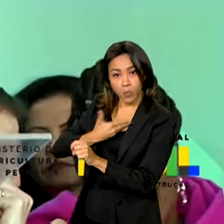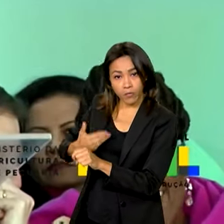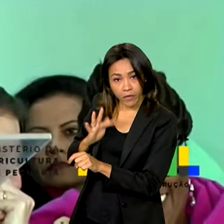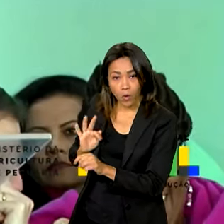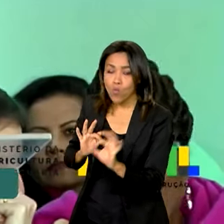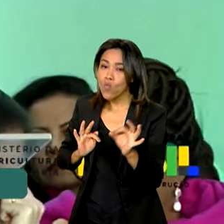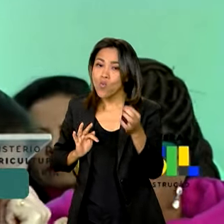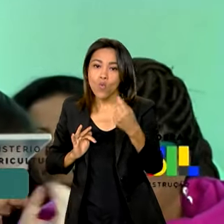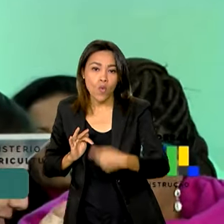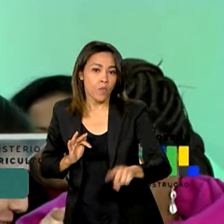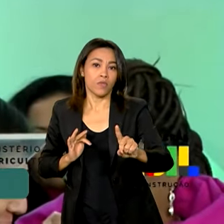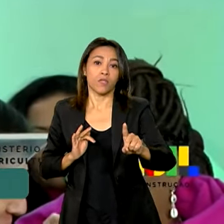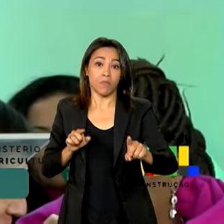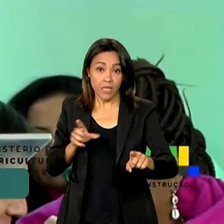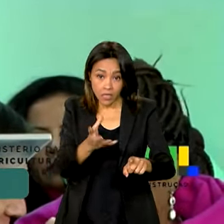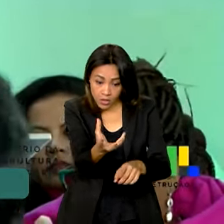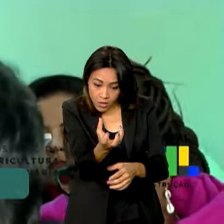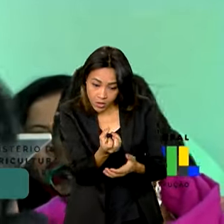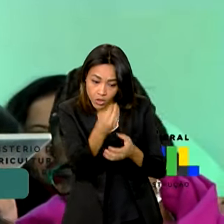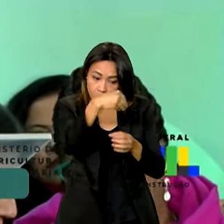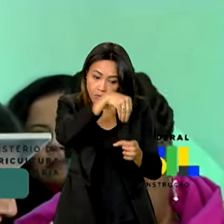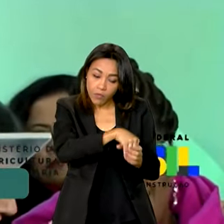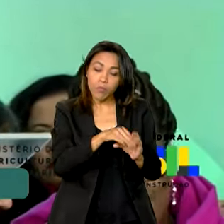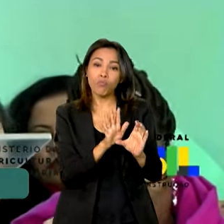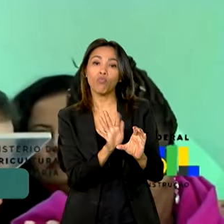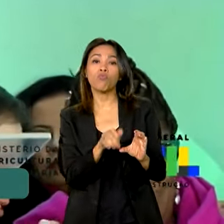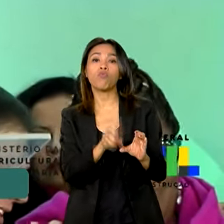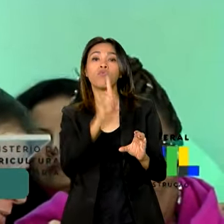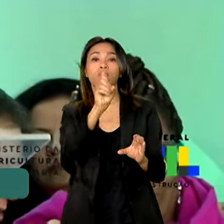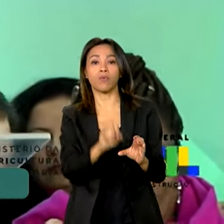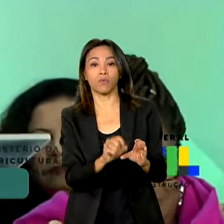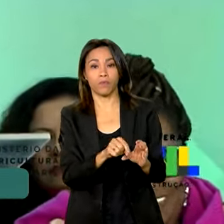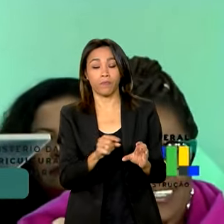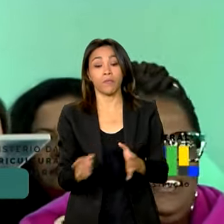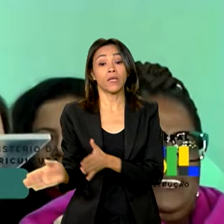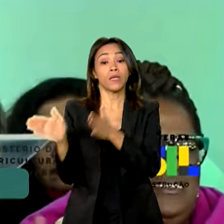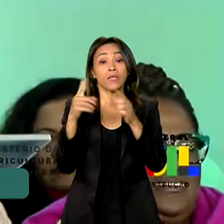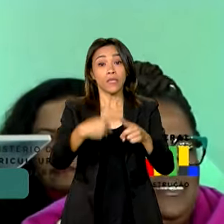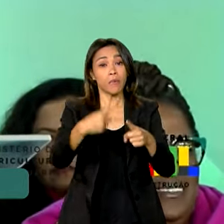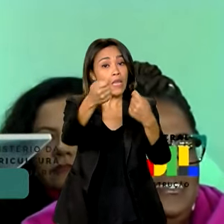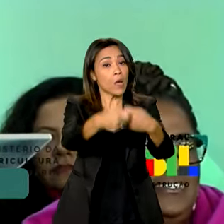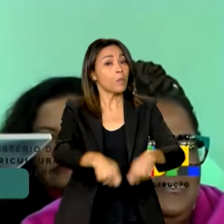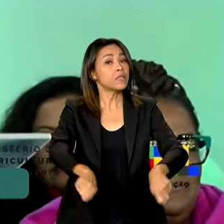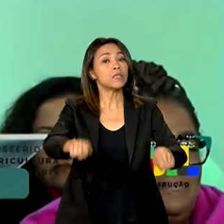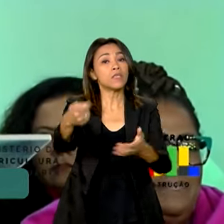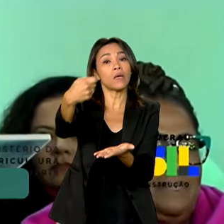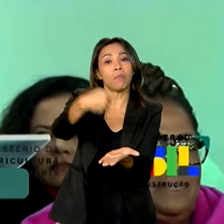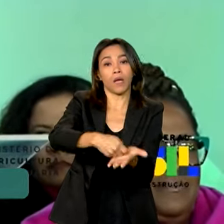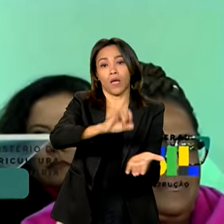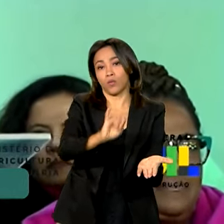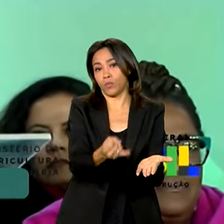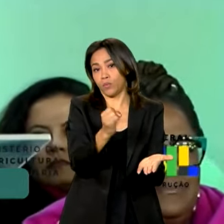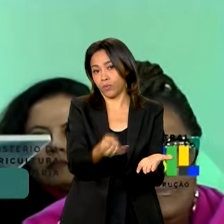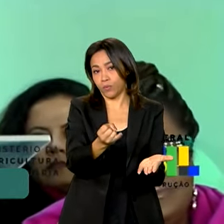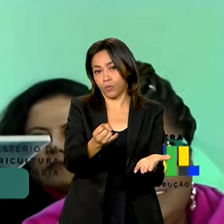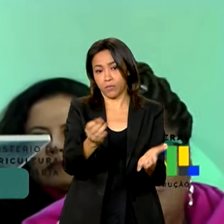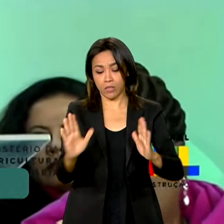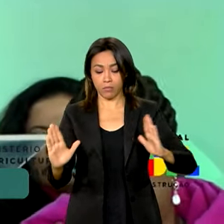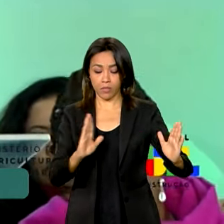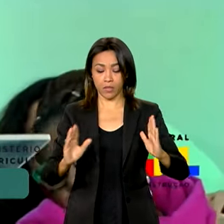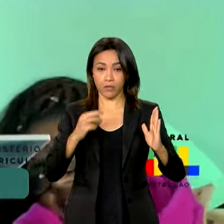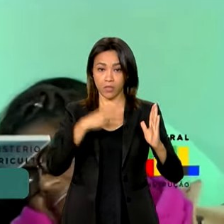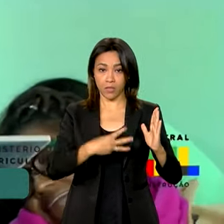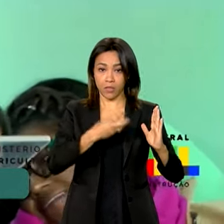reconstrução. Também abrimos mão do juro da dívida durante esses 36 meses,